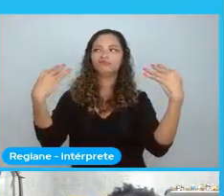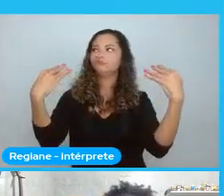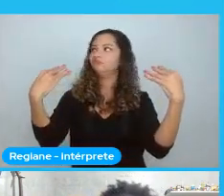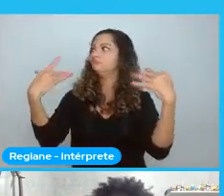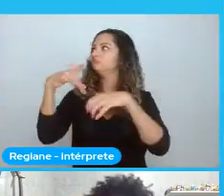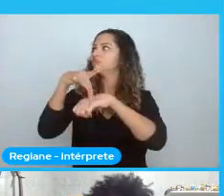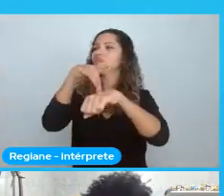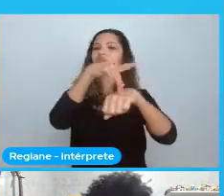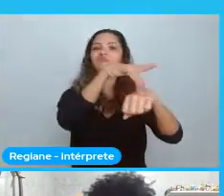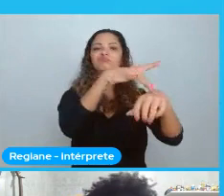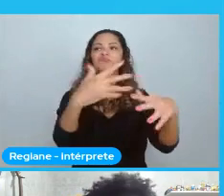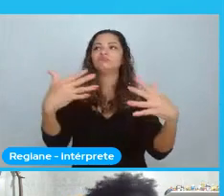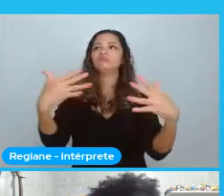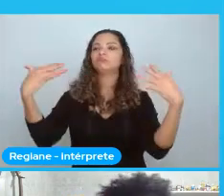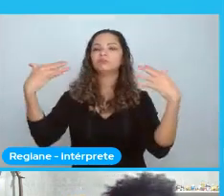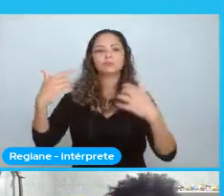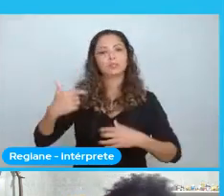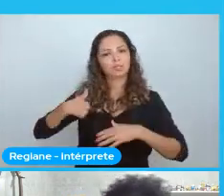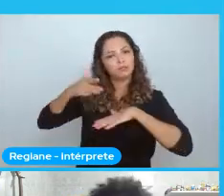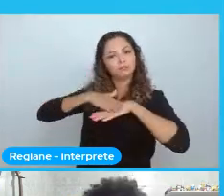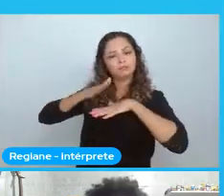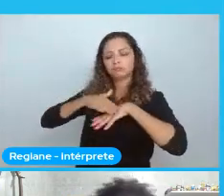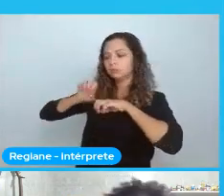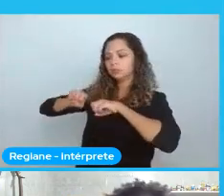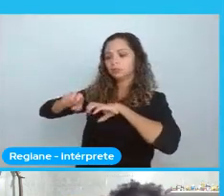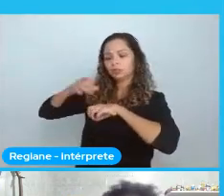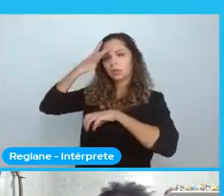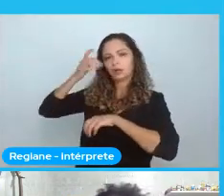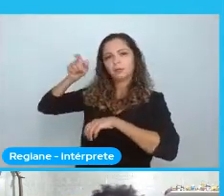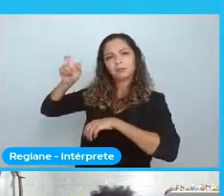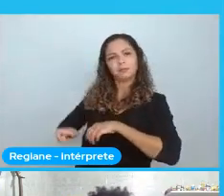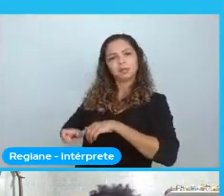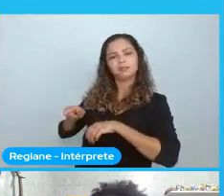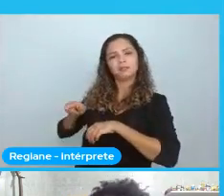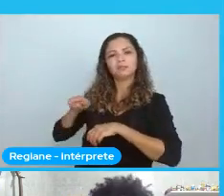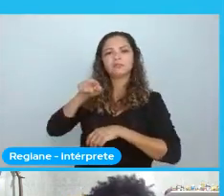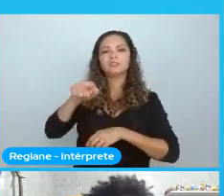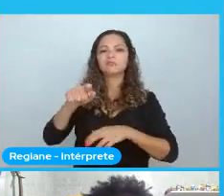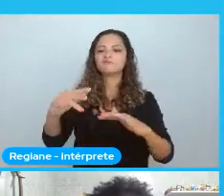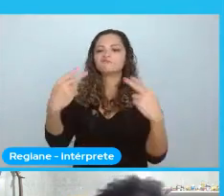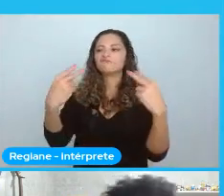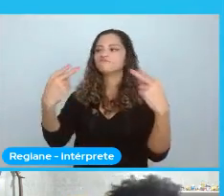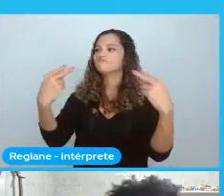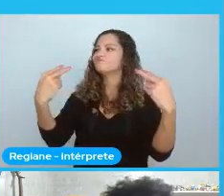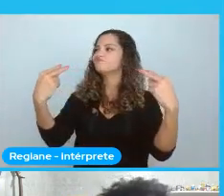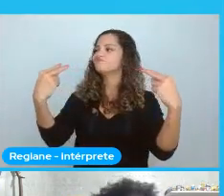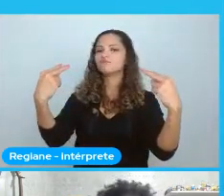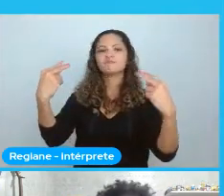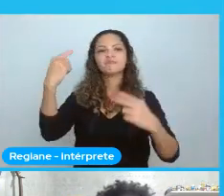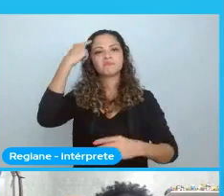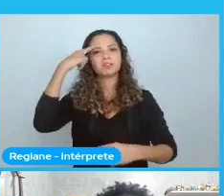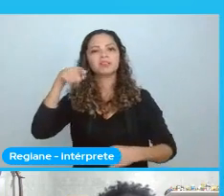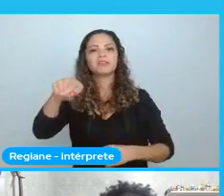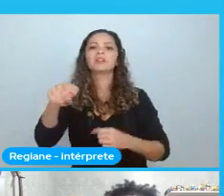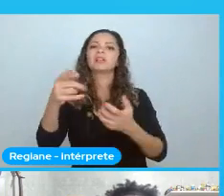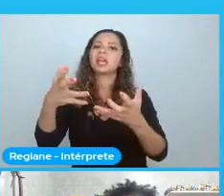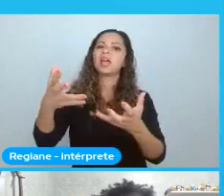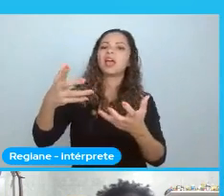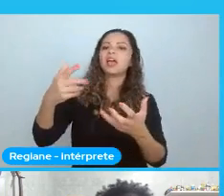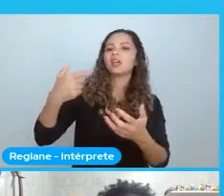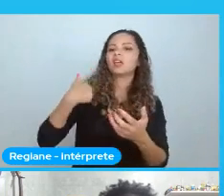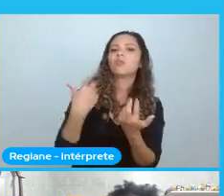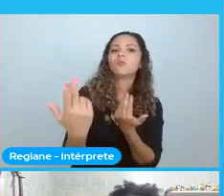Ensinar uma outra pessoa. E você. Acha que o melhor jeito. De ensinar. É desse jeito. E não desse jeito. Por que você se incomoda. Quando eu faço.